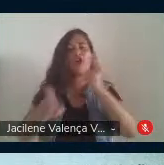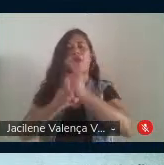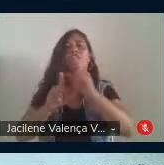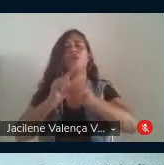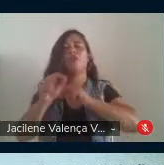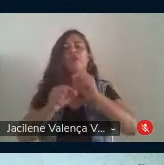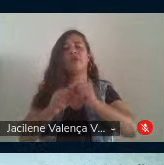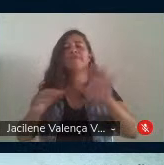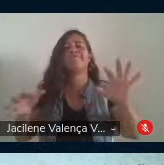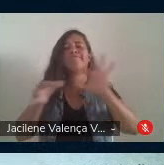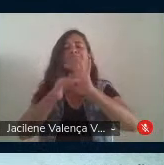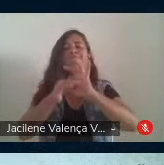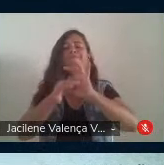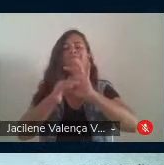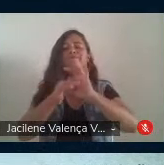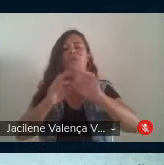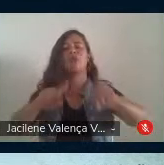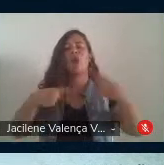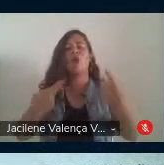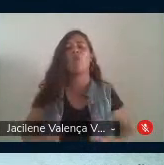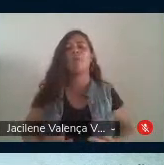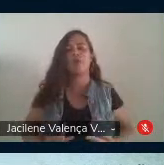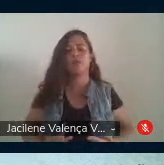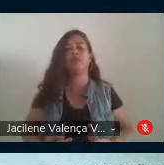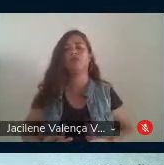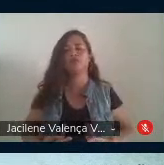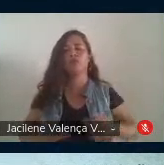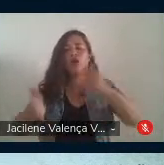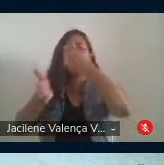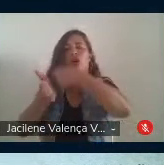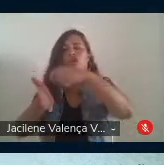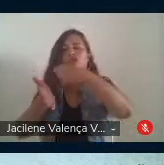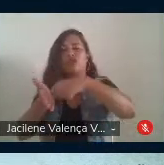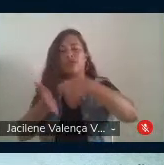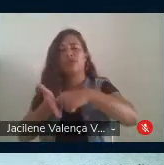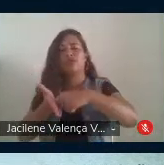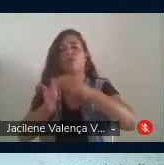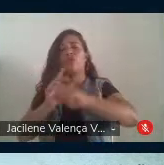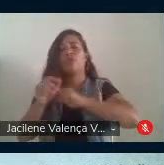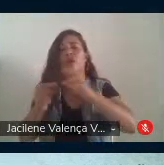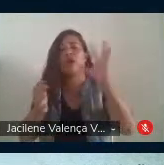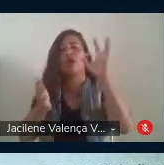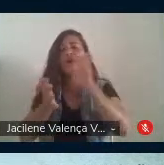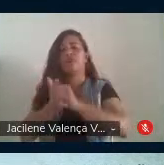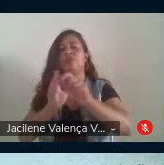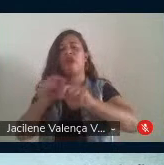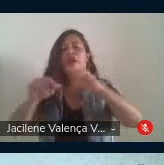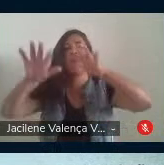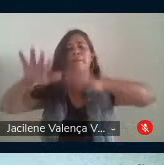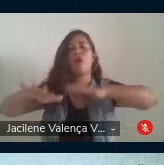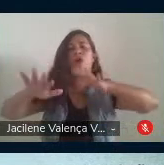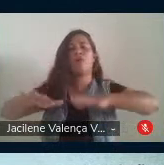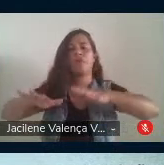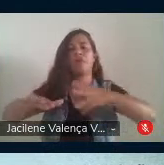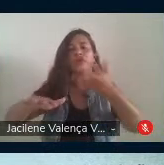inconclusão dos seres humanos, inscrevendo-os num permanente movimento de busca